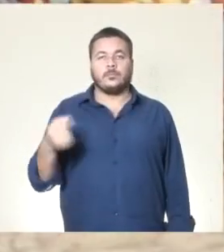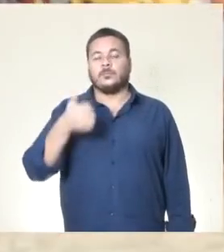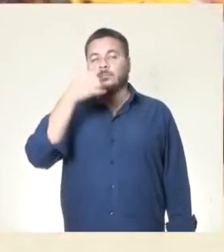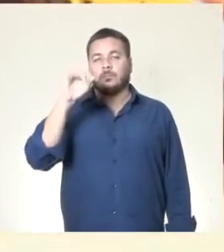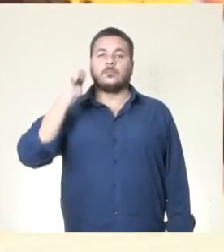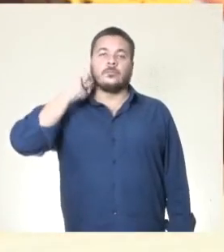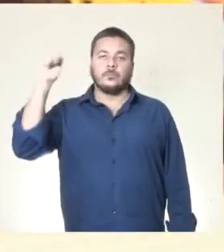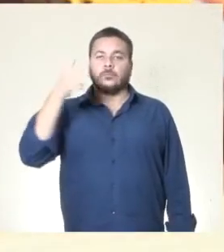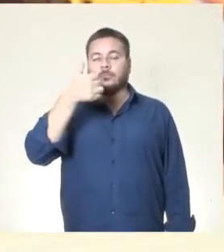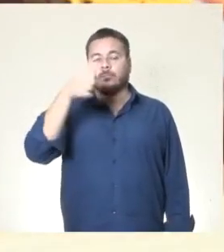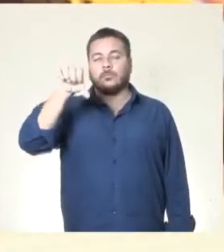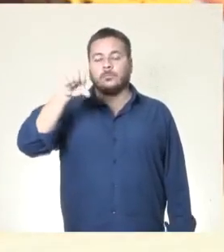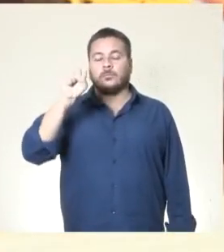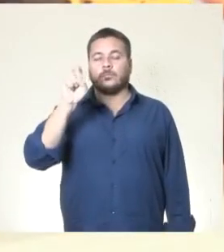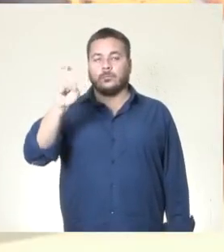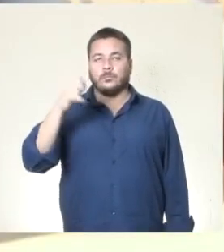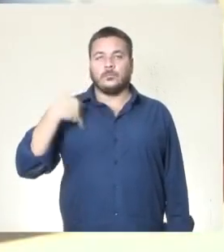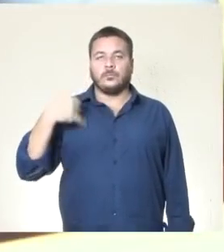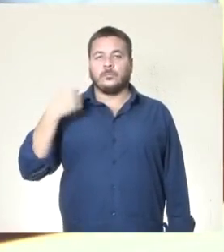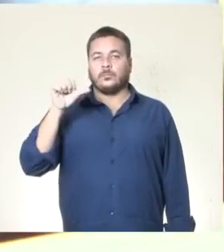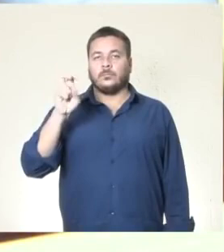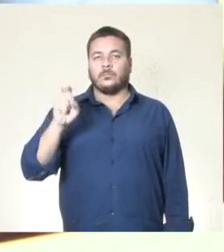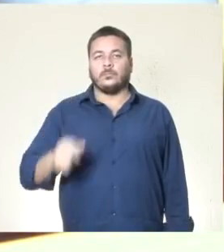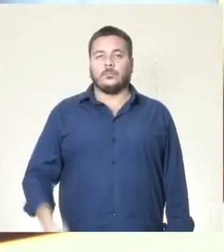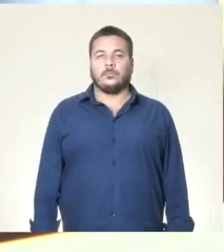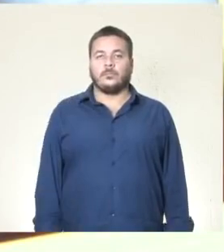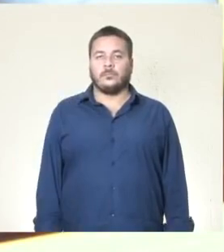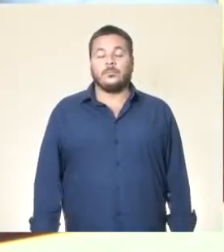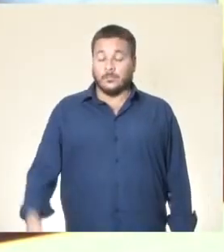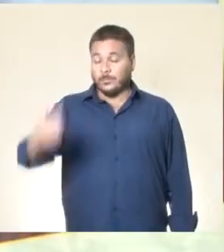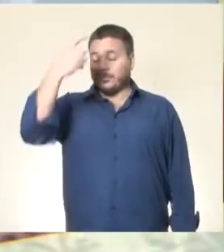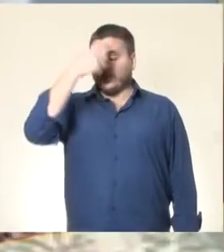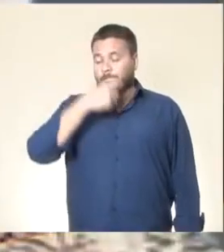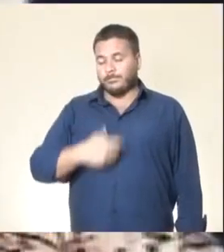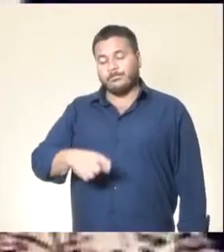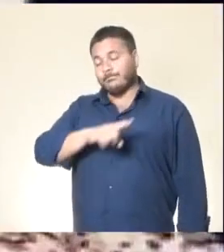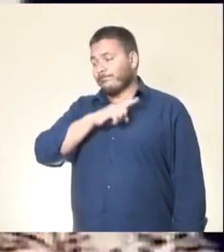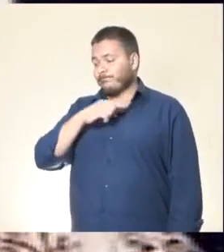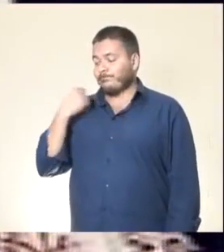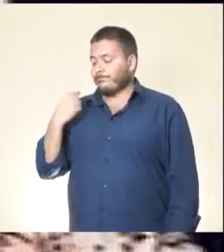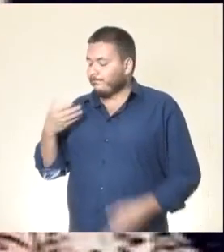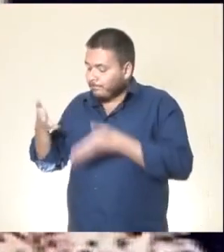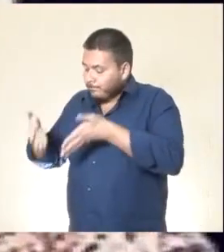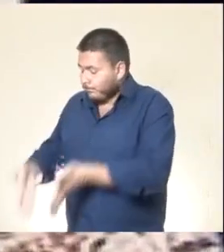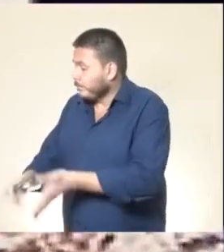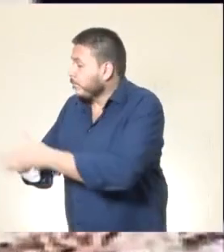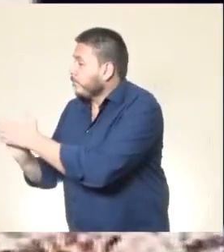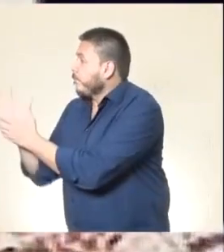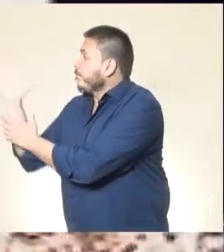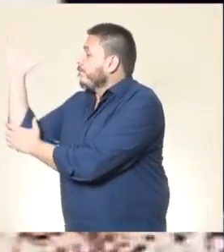Faleceu em 10 de abril de 1985, aos 95 anos. Morta,